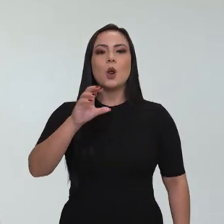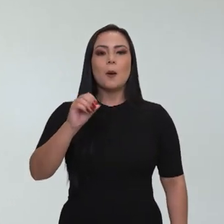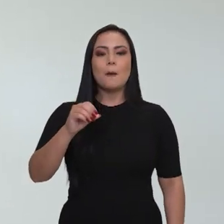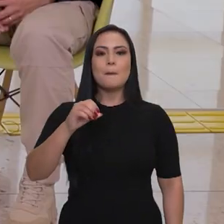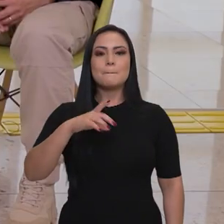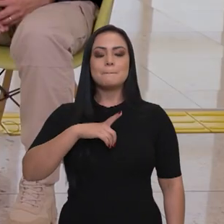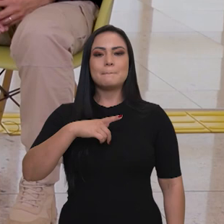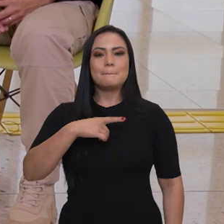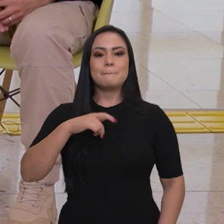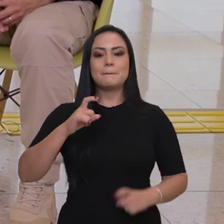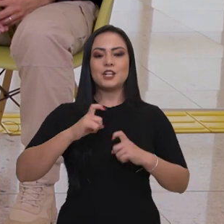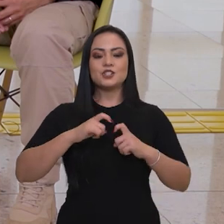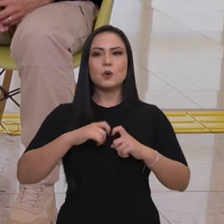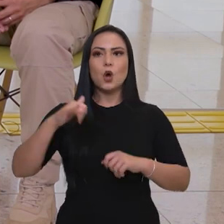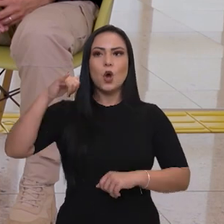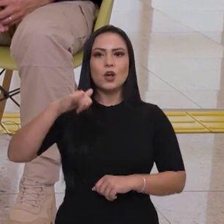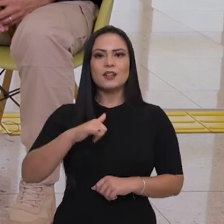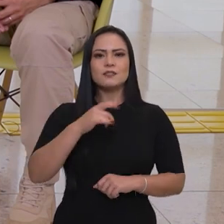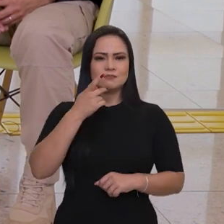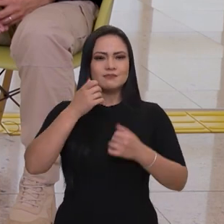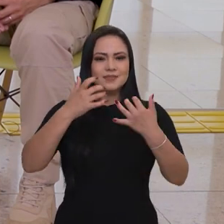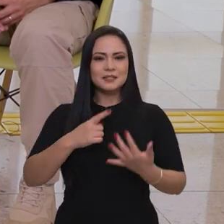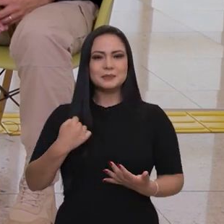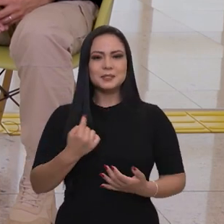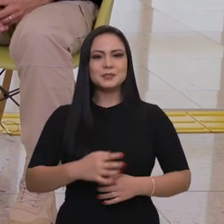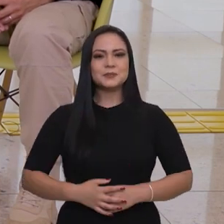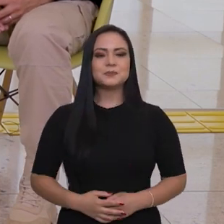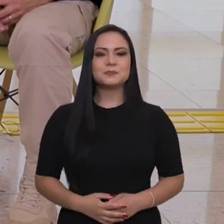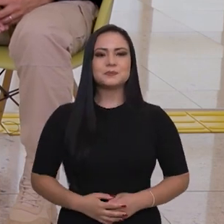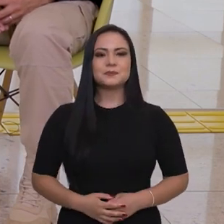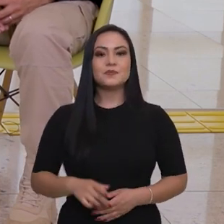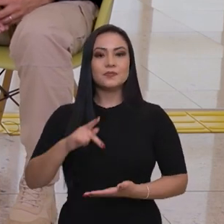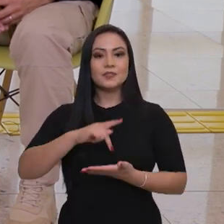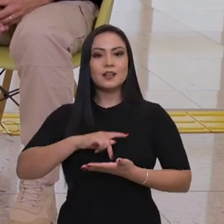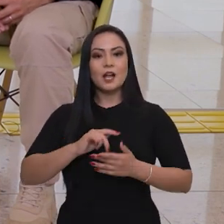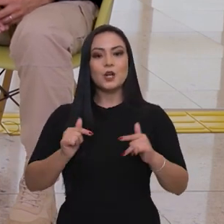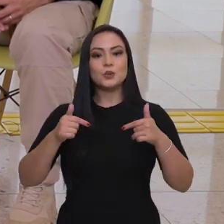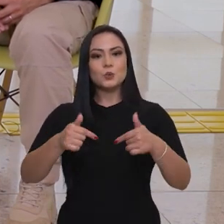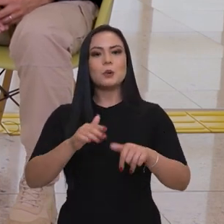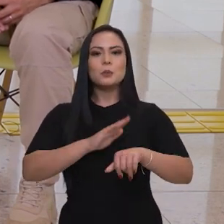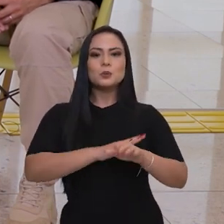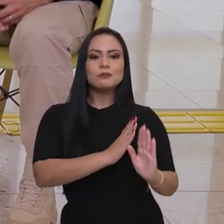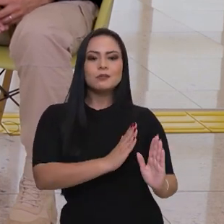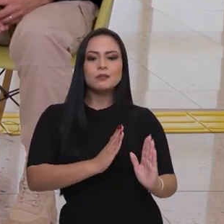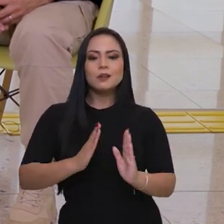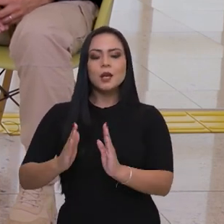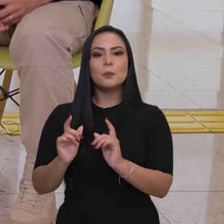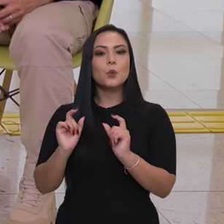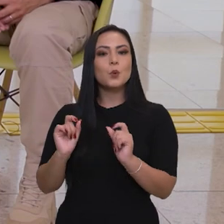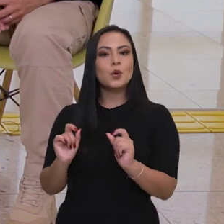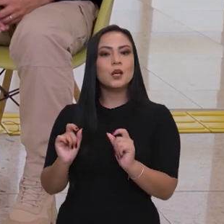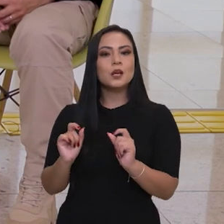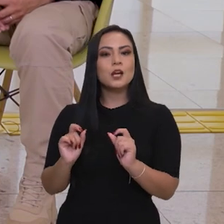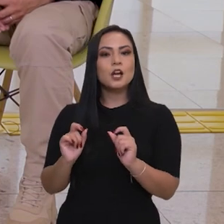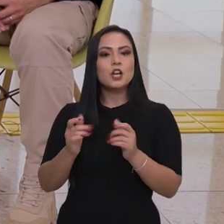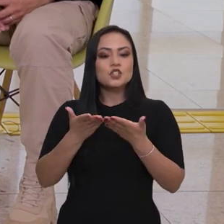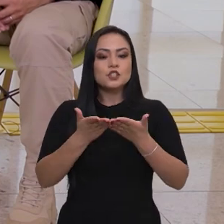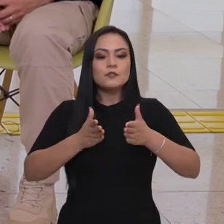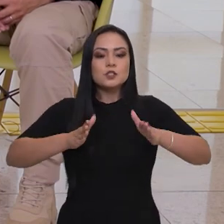a gente sobre ele. Na verdade, gente atua há algum tempo com a divisão de operações aéreas,